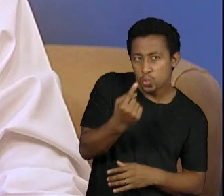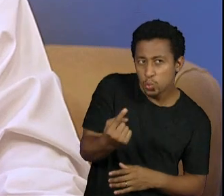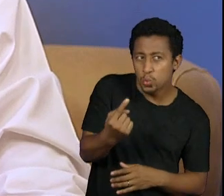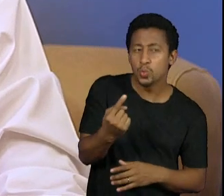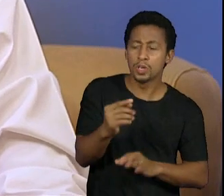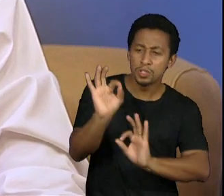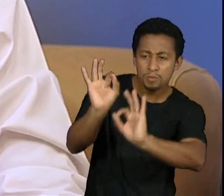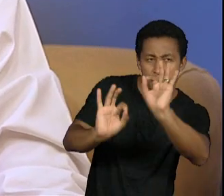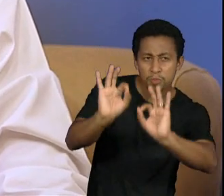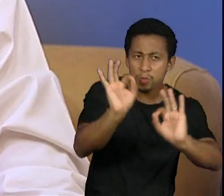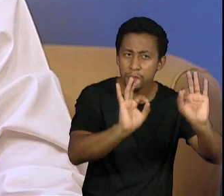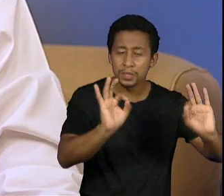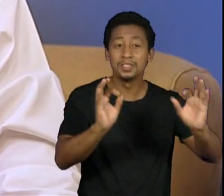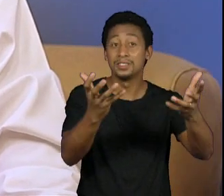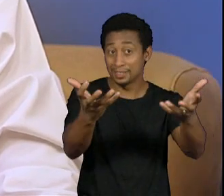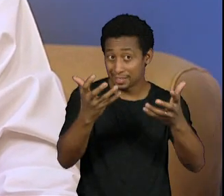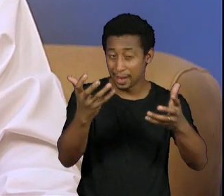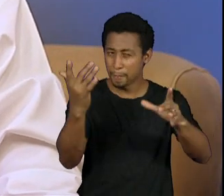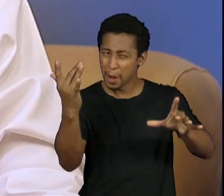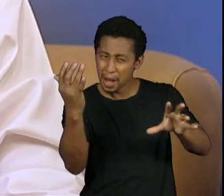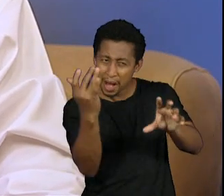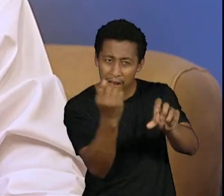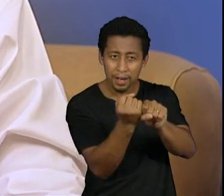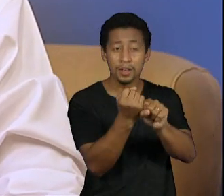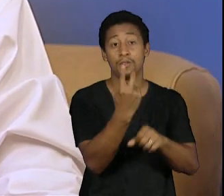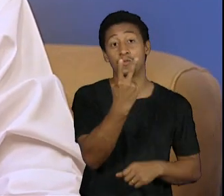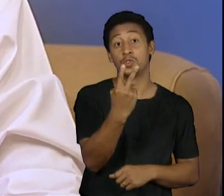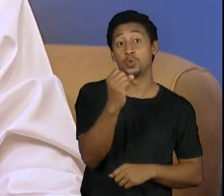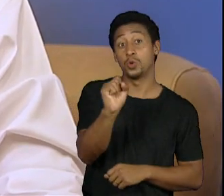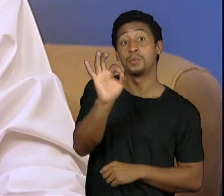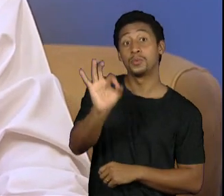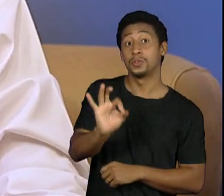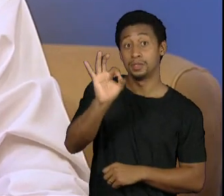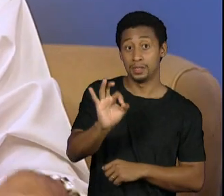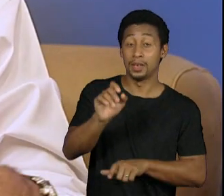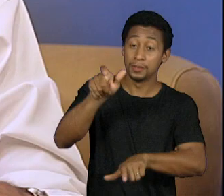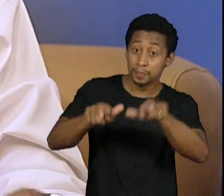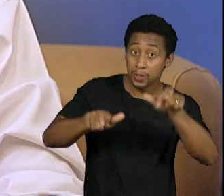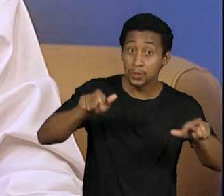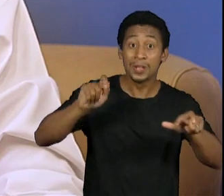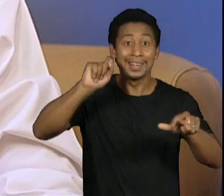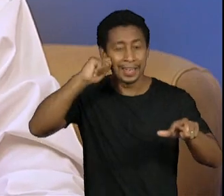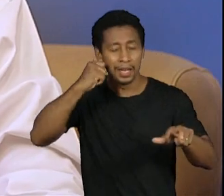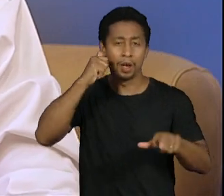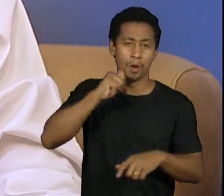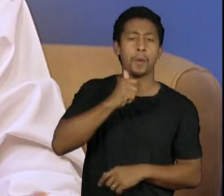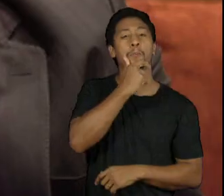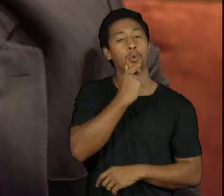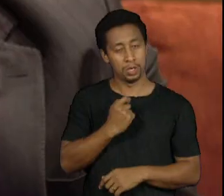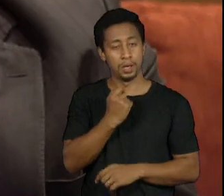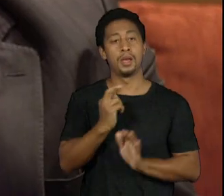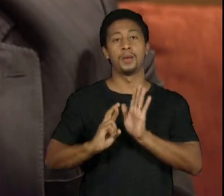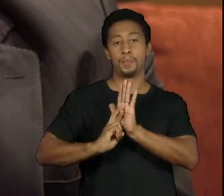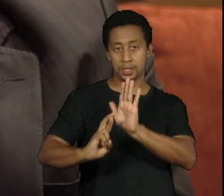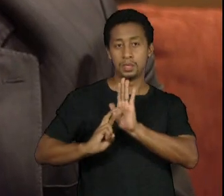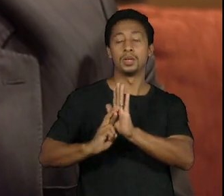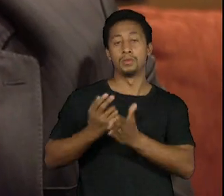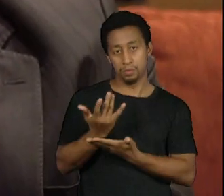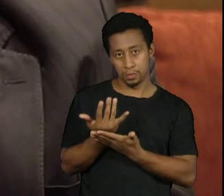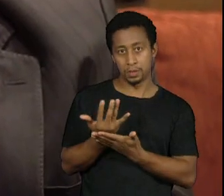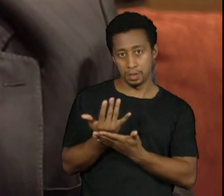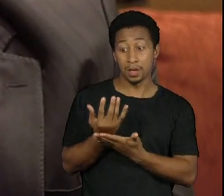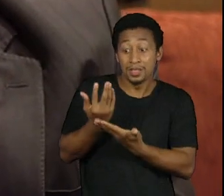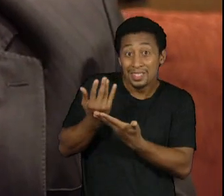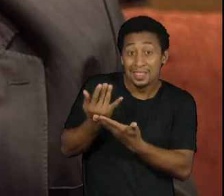de chegarmos a termos 28% de negros e negras representando a população do Santander nós temos quase 50 mil pessoas